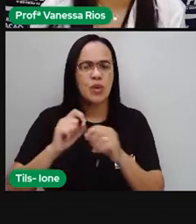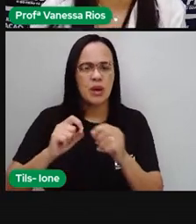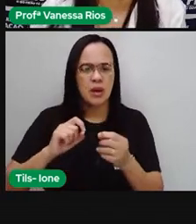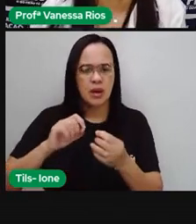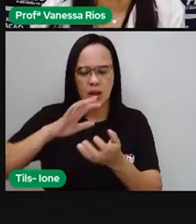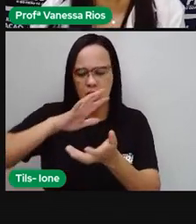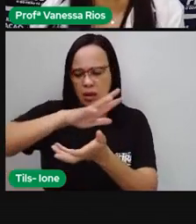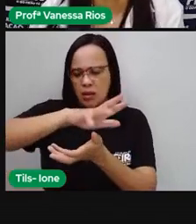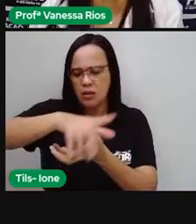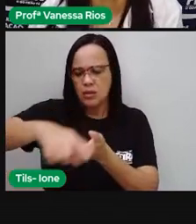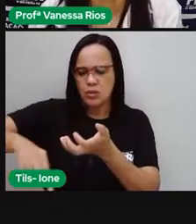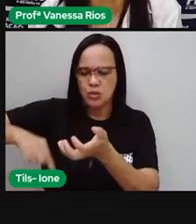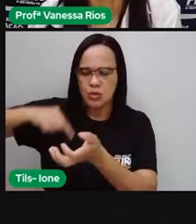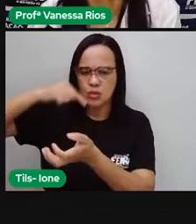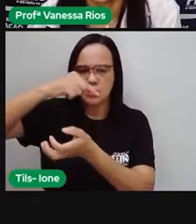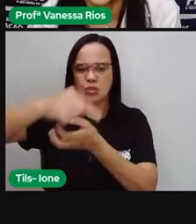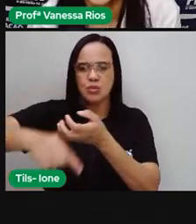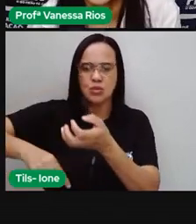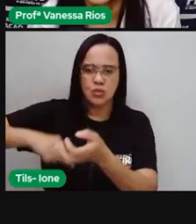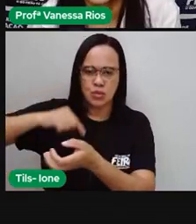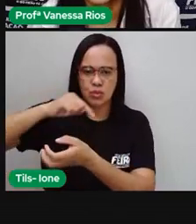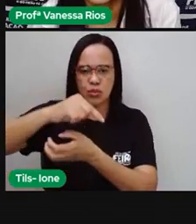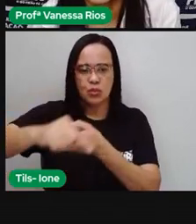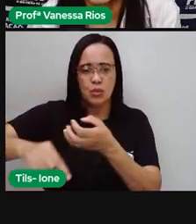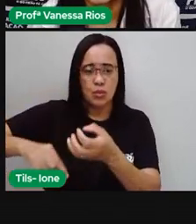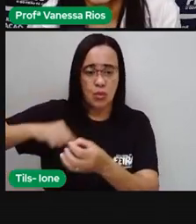movimento ao redor do Sol.